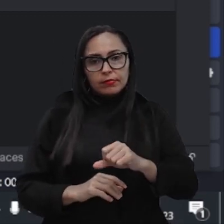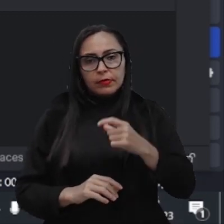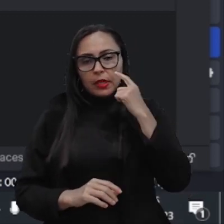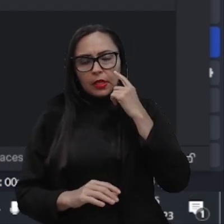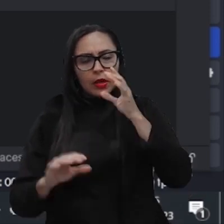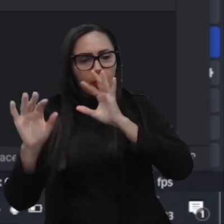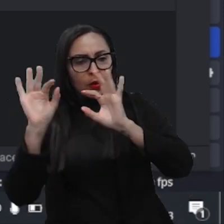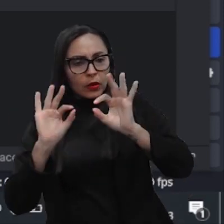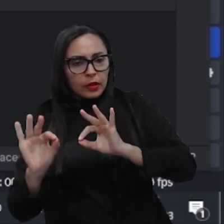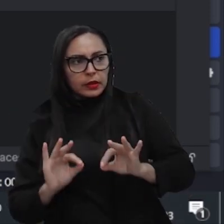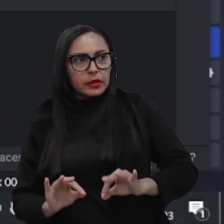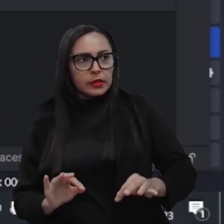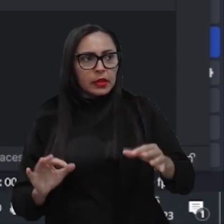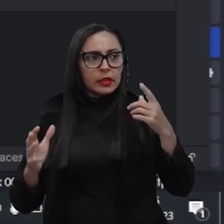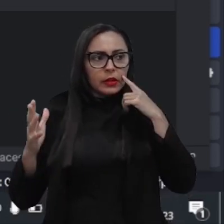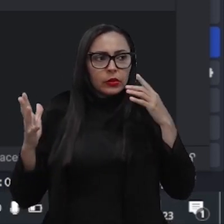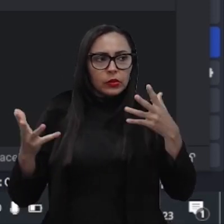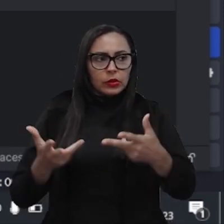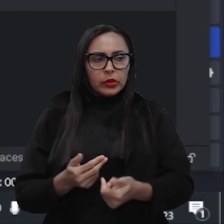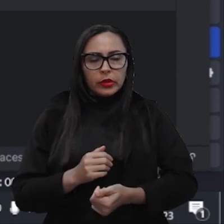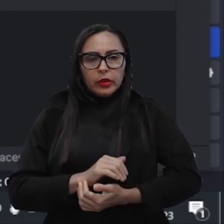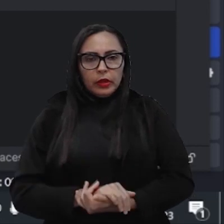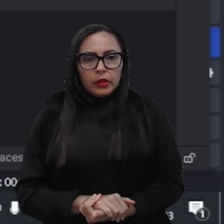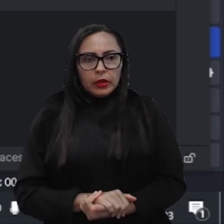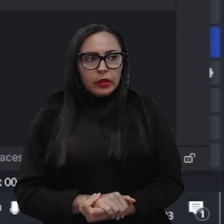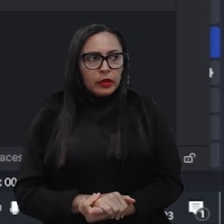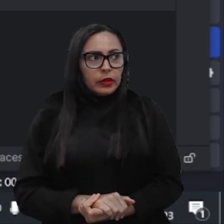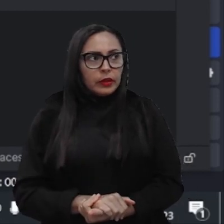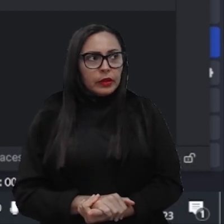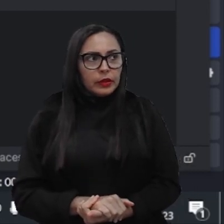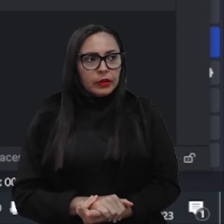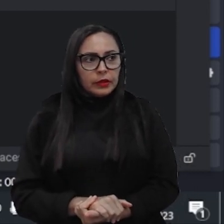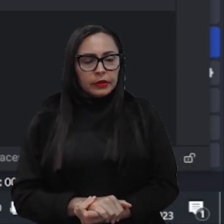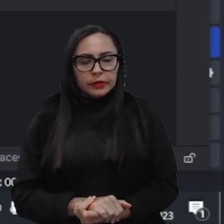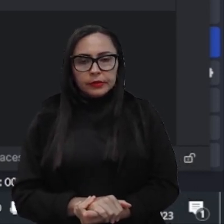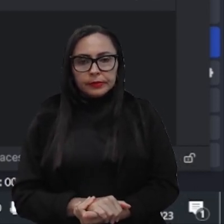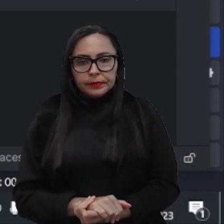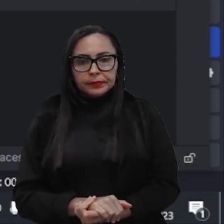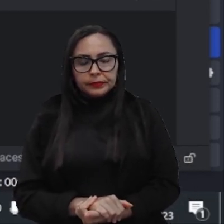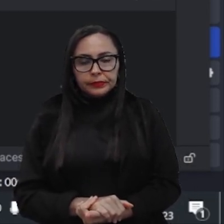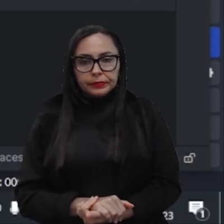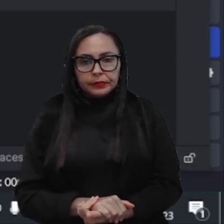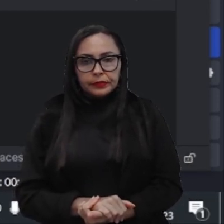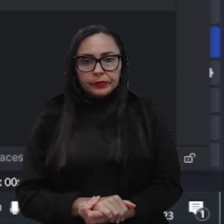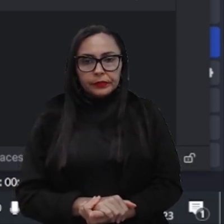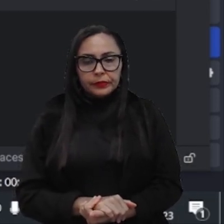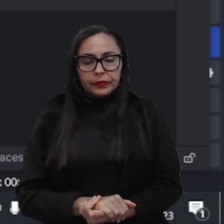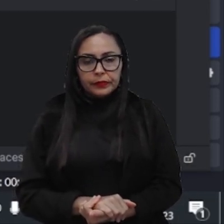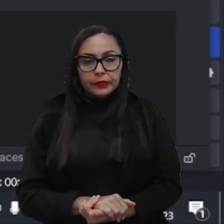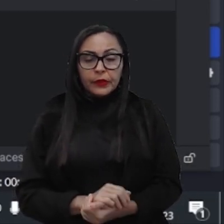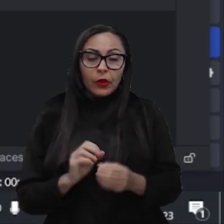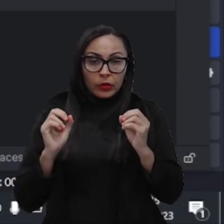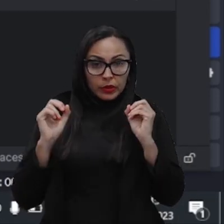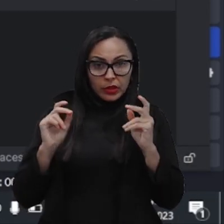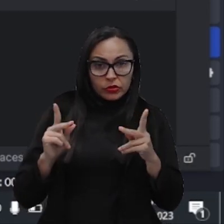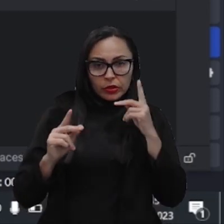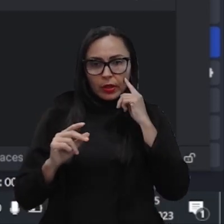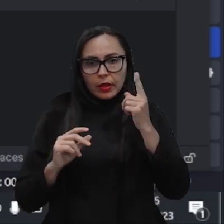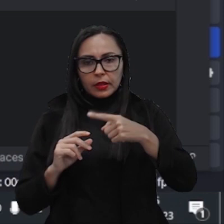iniciar nossos projetos de Django Ok, gente Então, essa é a bequinha terminal